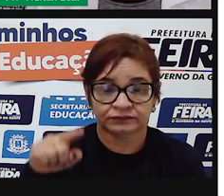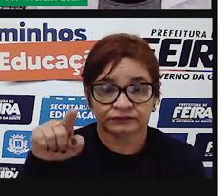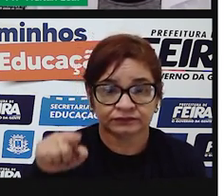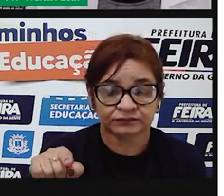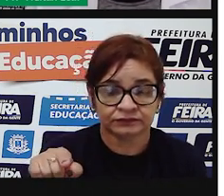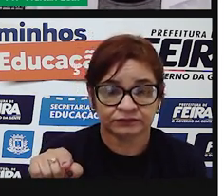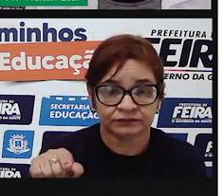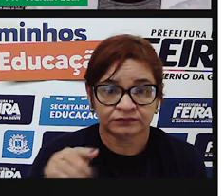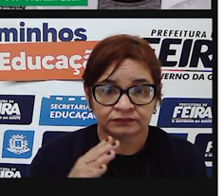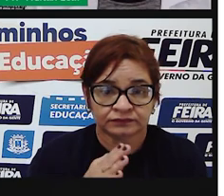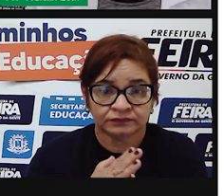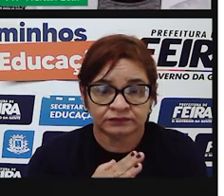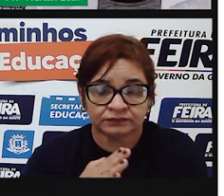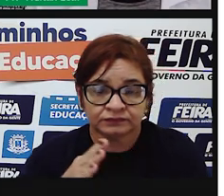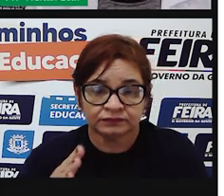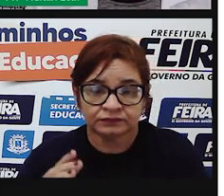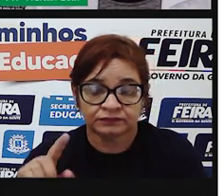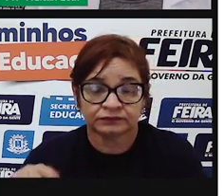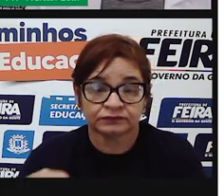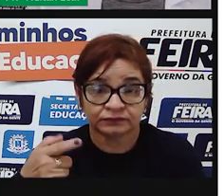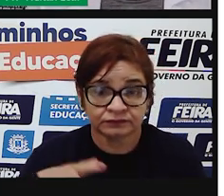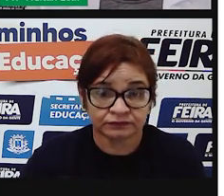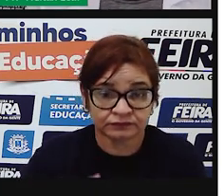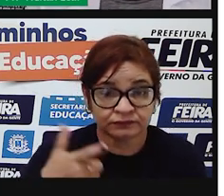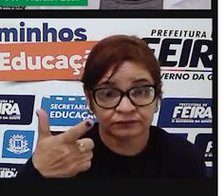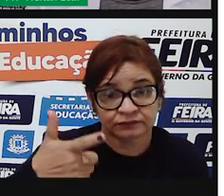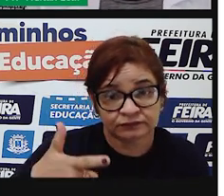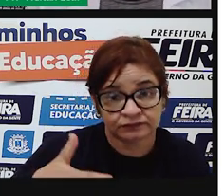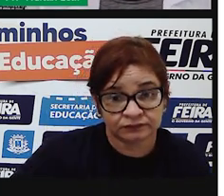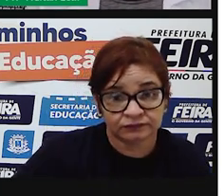longa. Como vai se utilizar outras vírgulas?